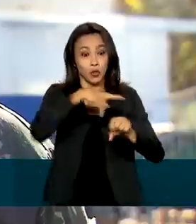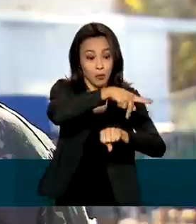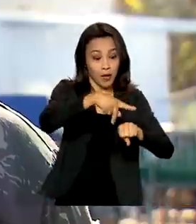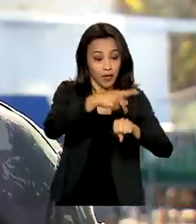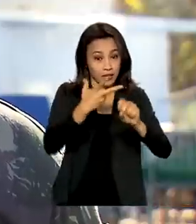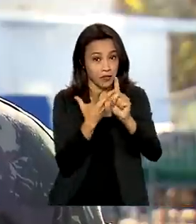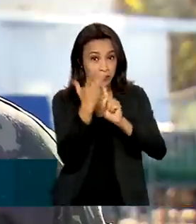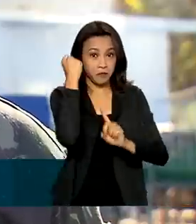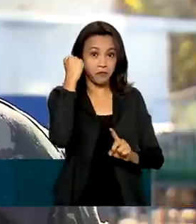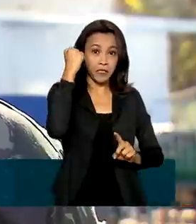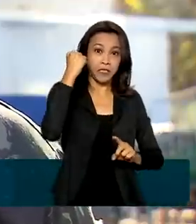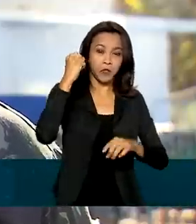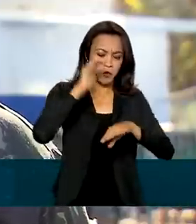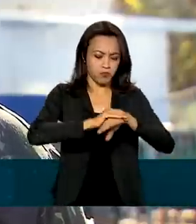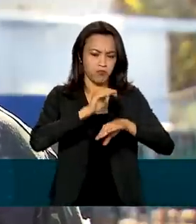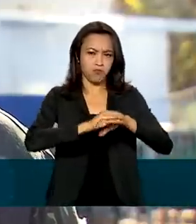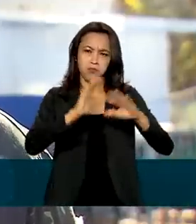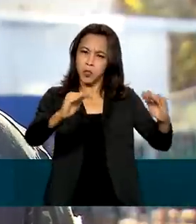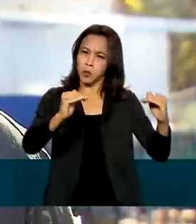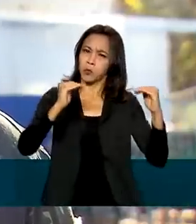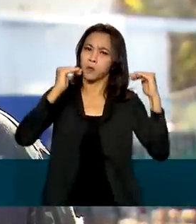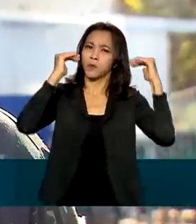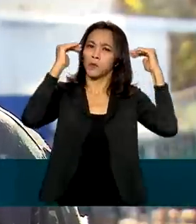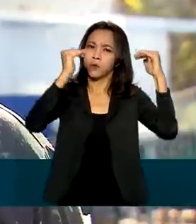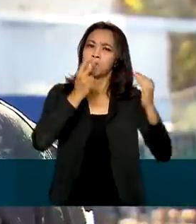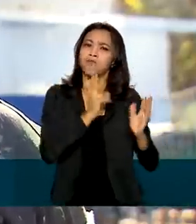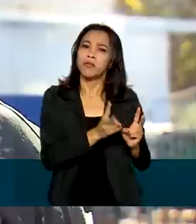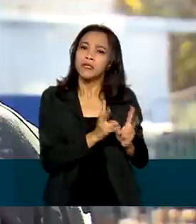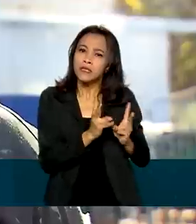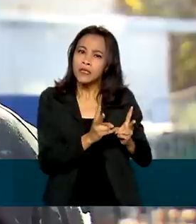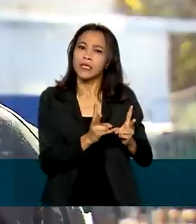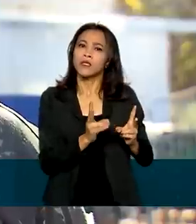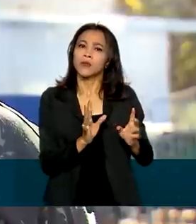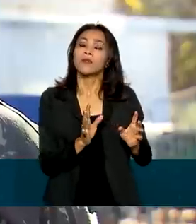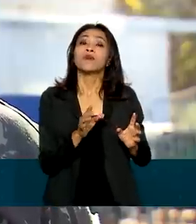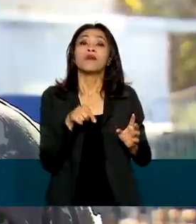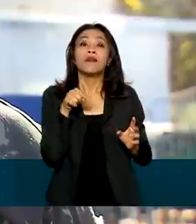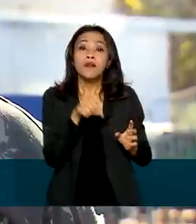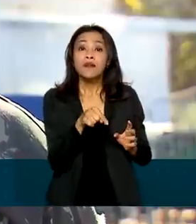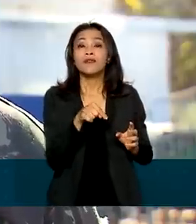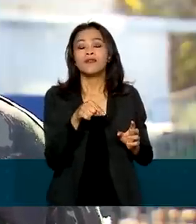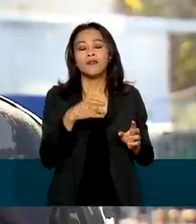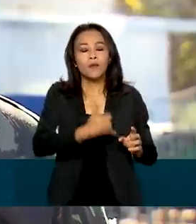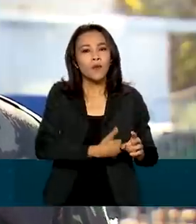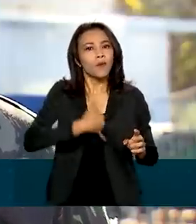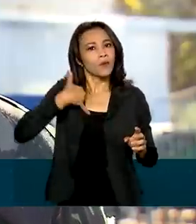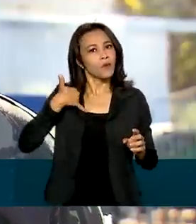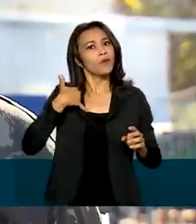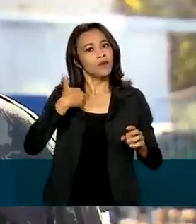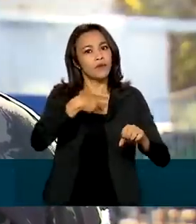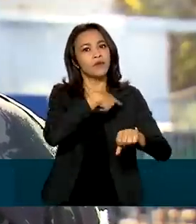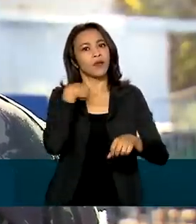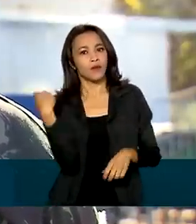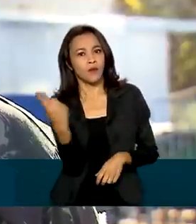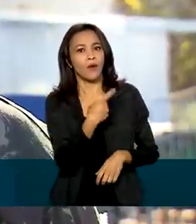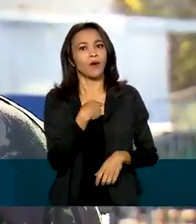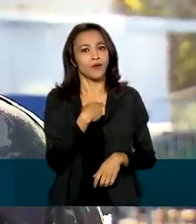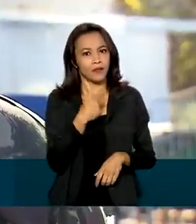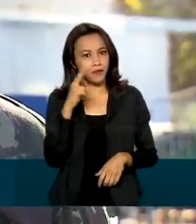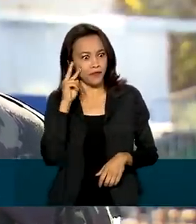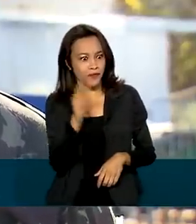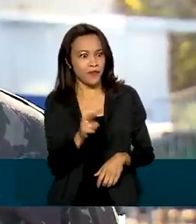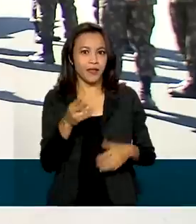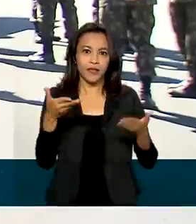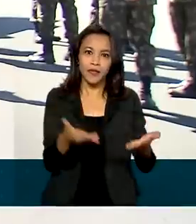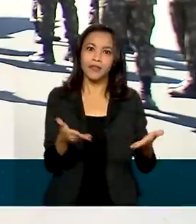né? De um país soberano, que tem a sua integridade territorial mantida. Então é um grande orgulho para nós vivenciar